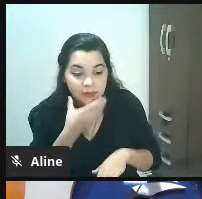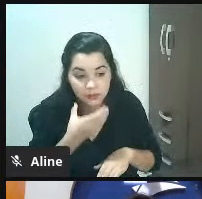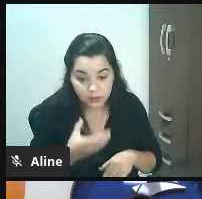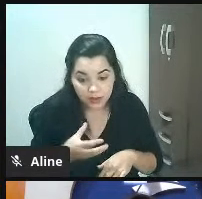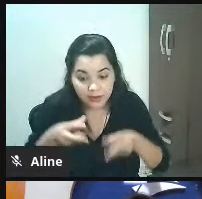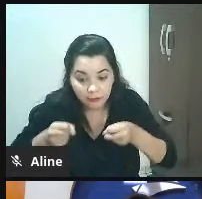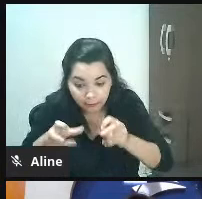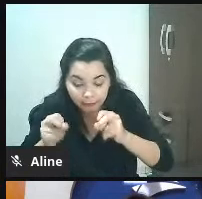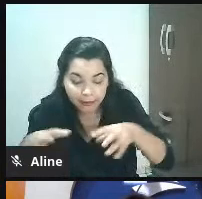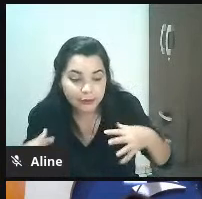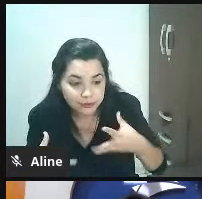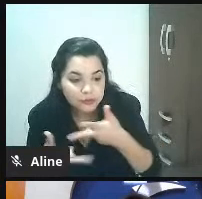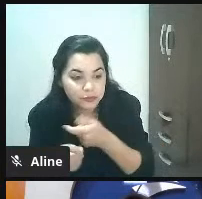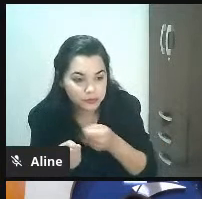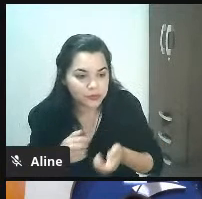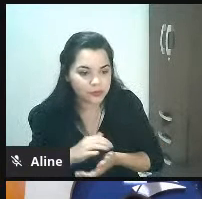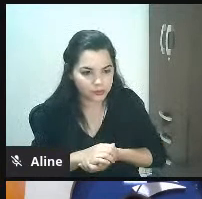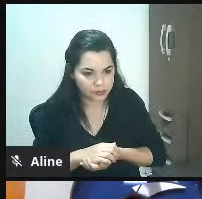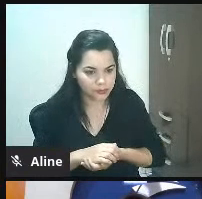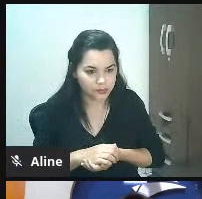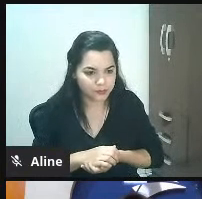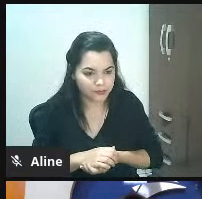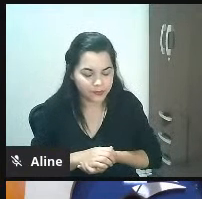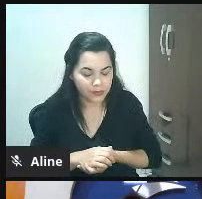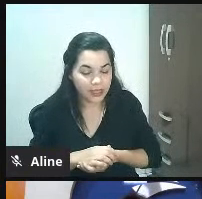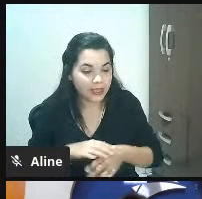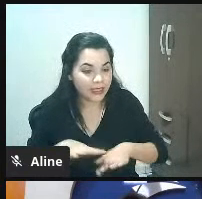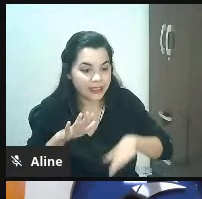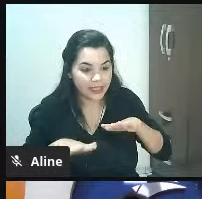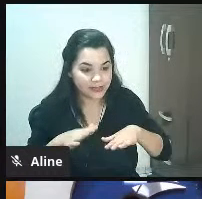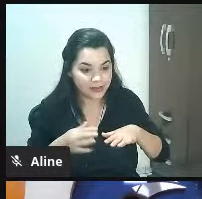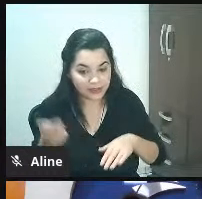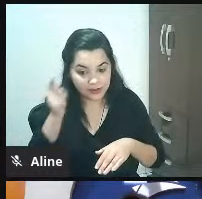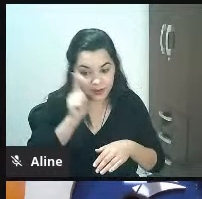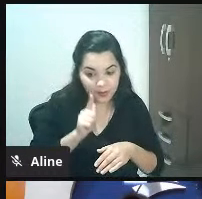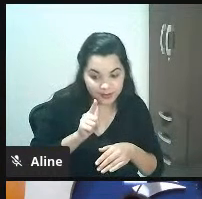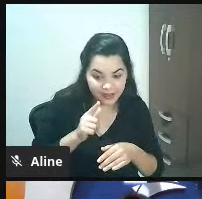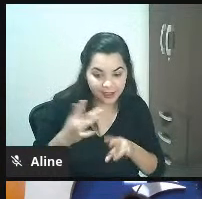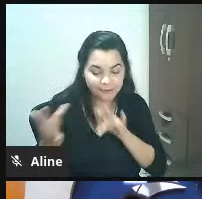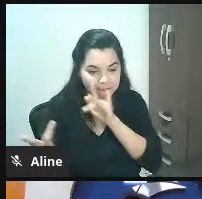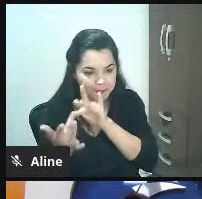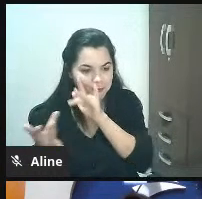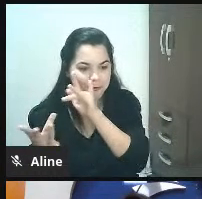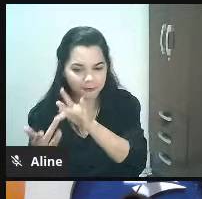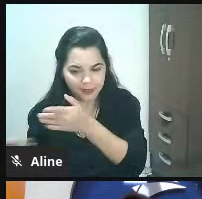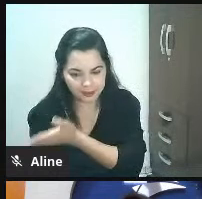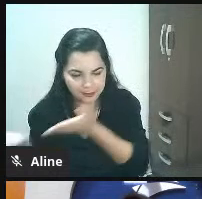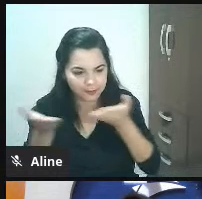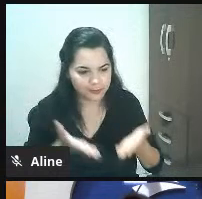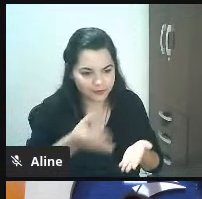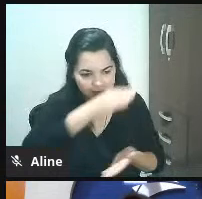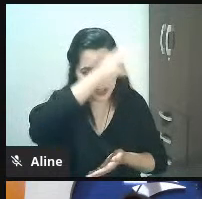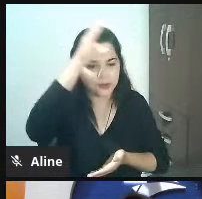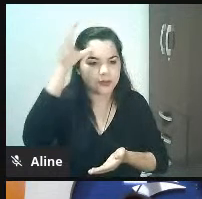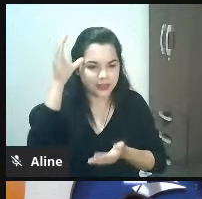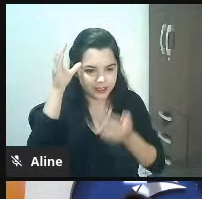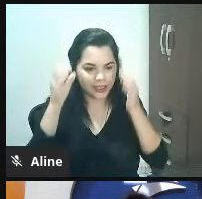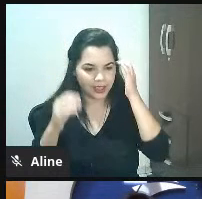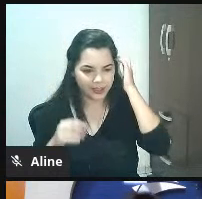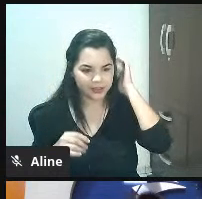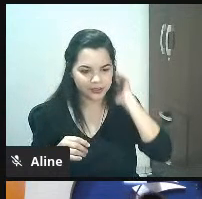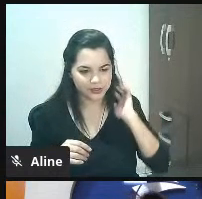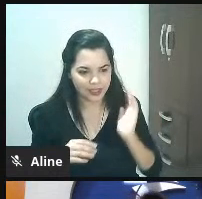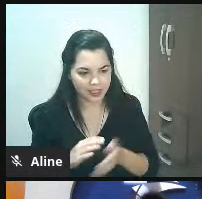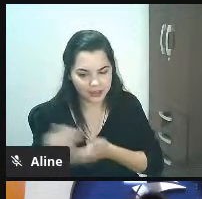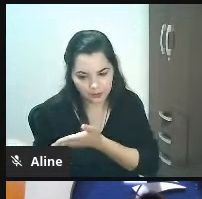50 aqui você nem expôs o produto ainda na loja você vai começar a interagir com o teu cliente para chamar ele então a ideia é chamar a